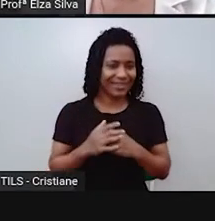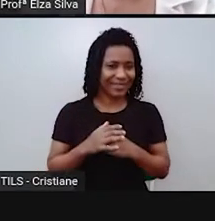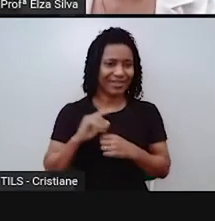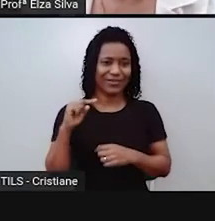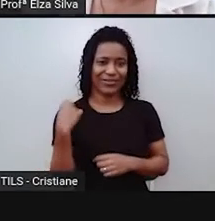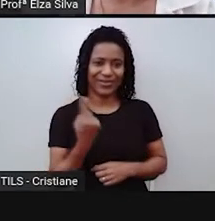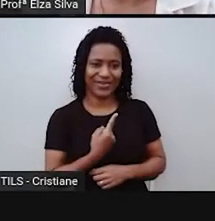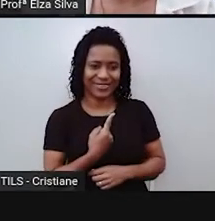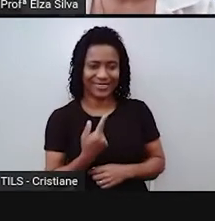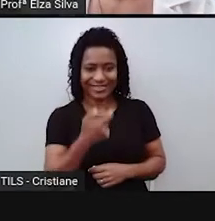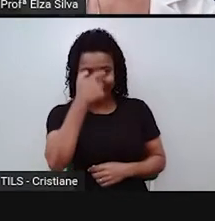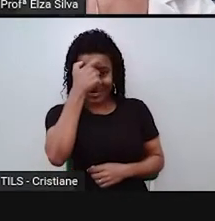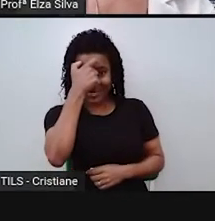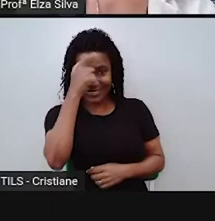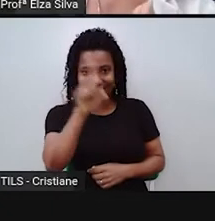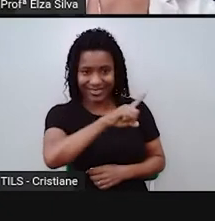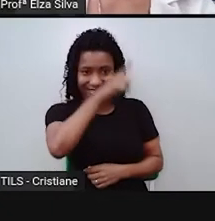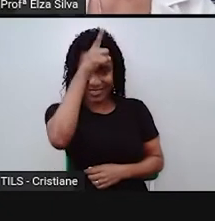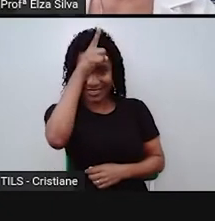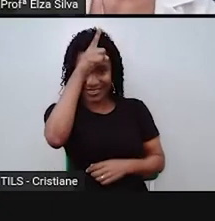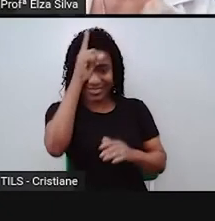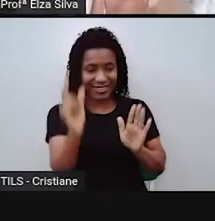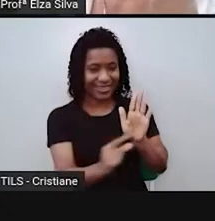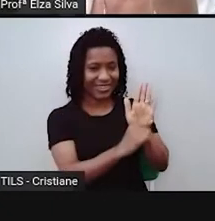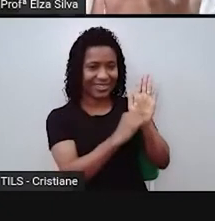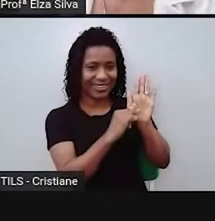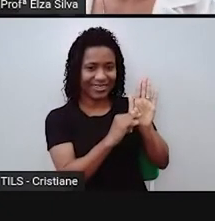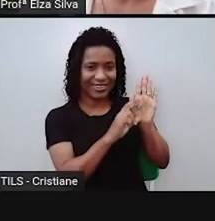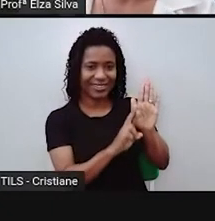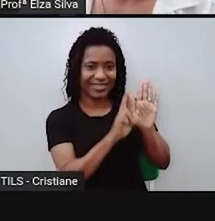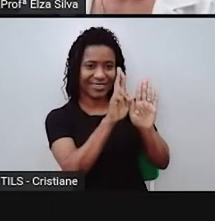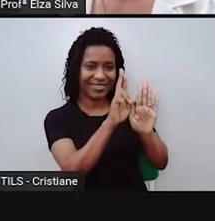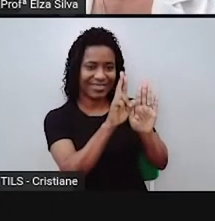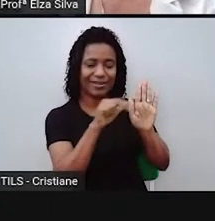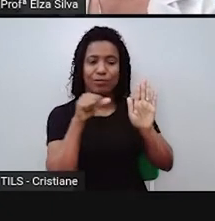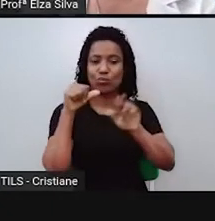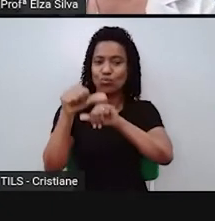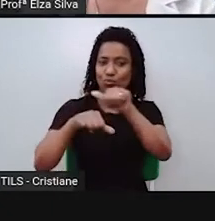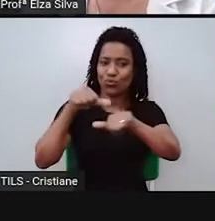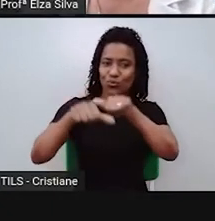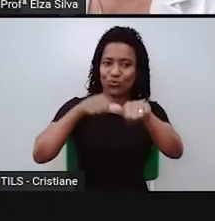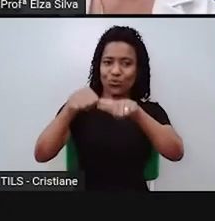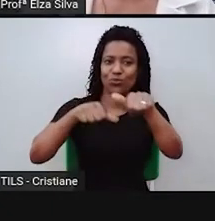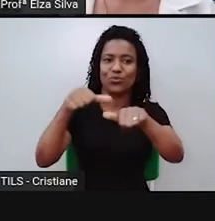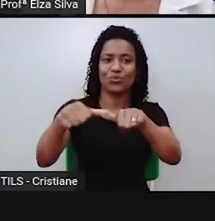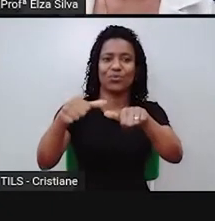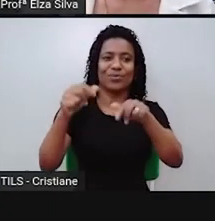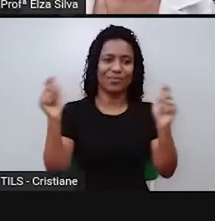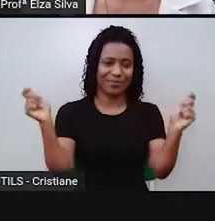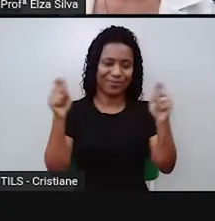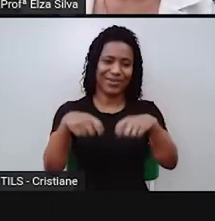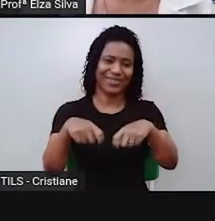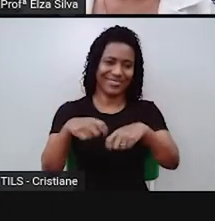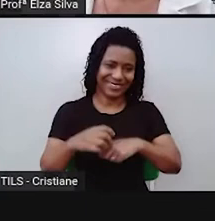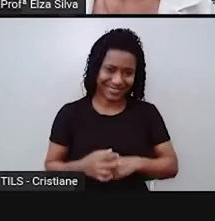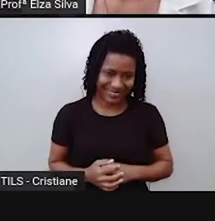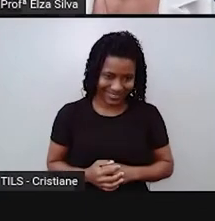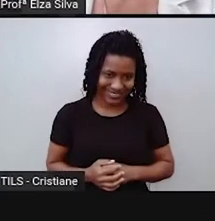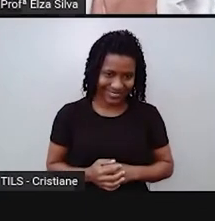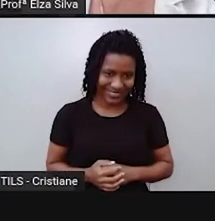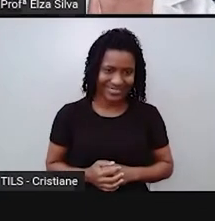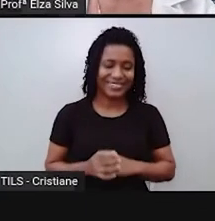coautores. Ou seja, de estar modificando esse meme o tempo todo. Ok?